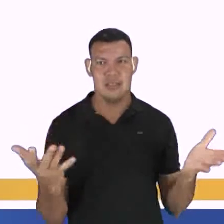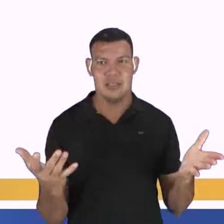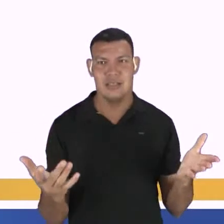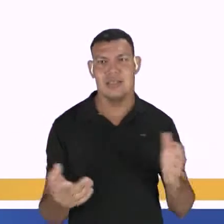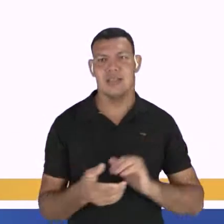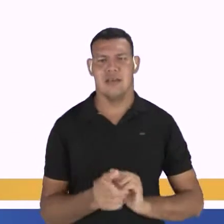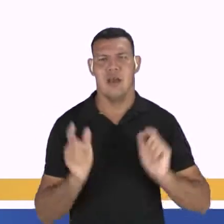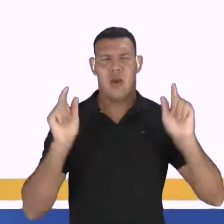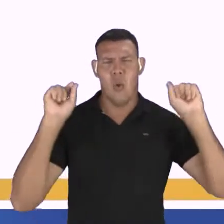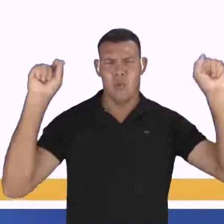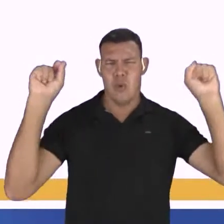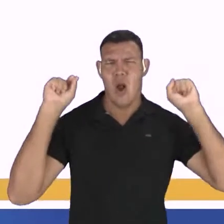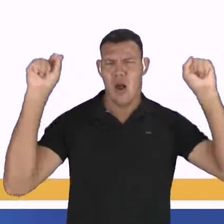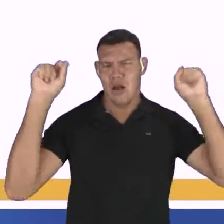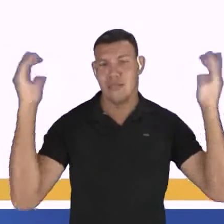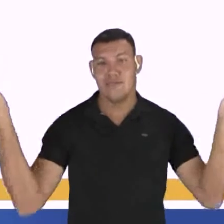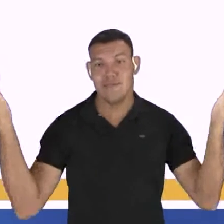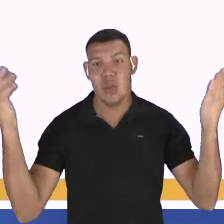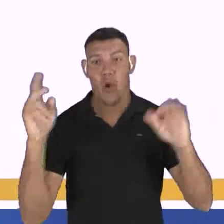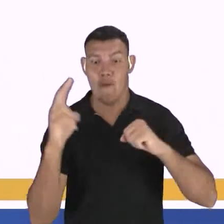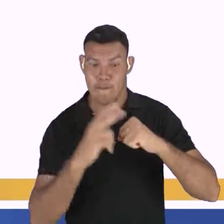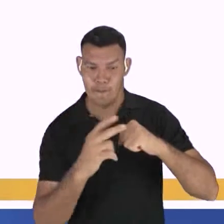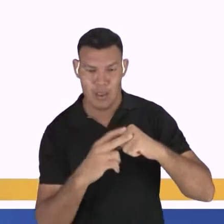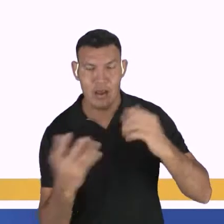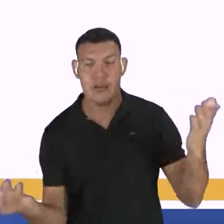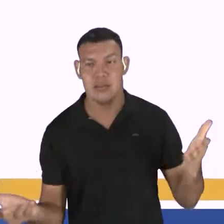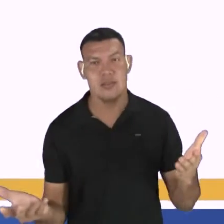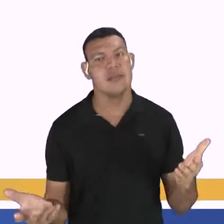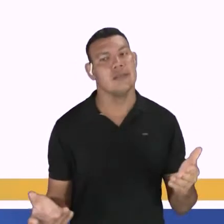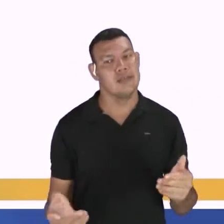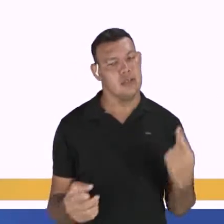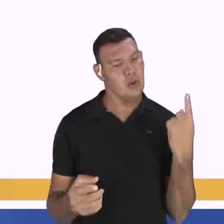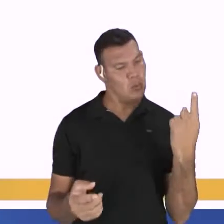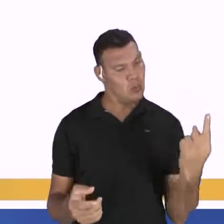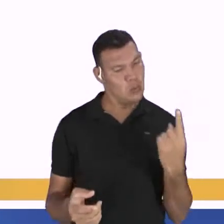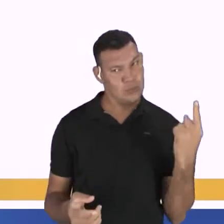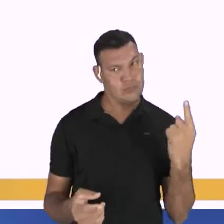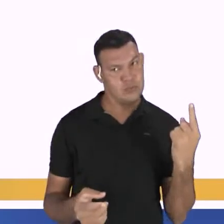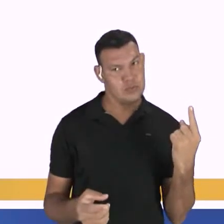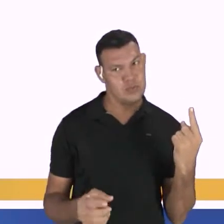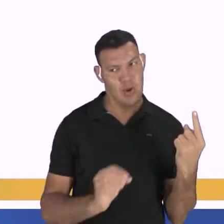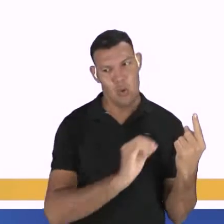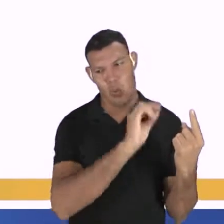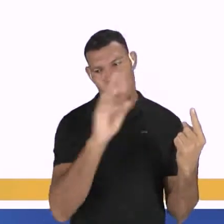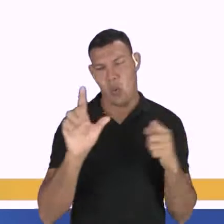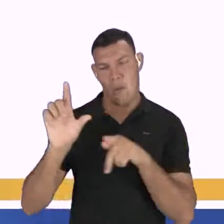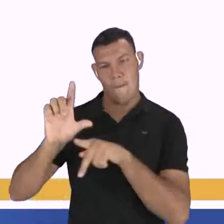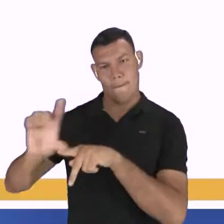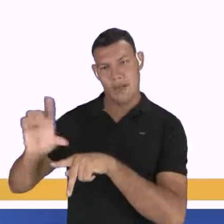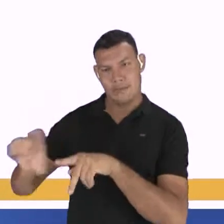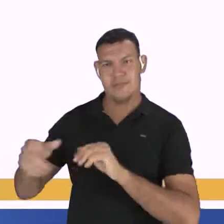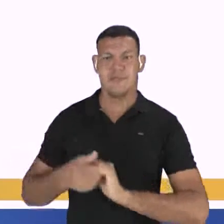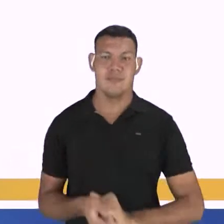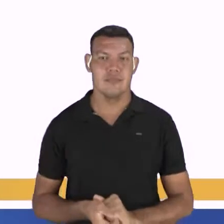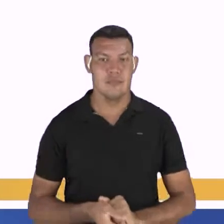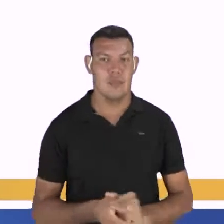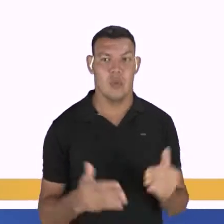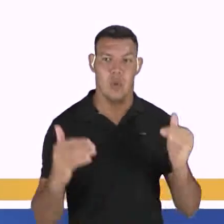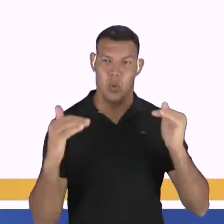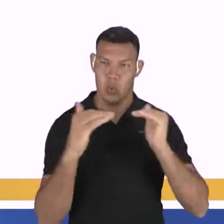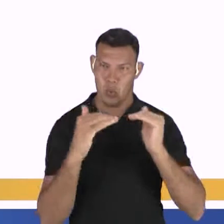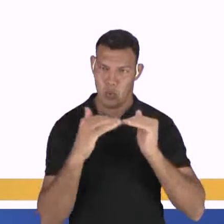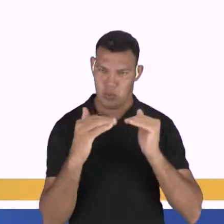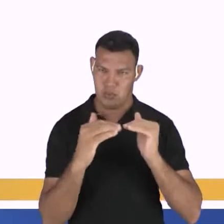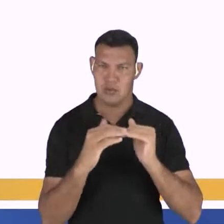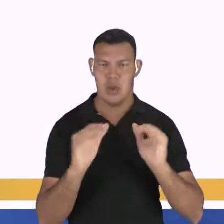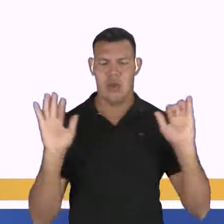de torcedores. O verbo, ele pode ficar no singular ou no plural. No singular para concordar com